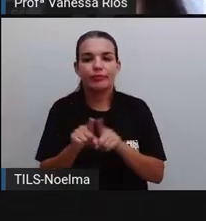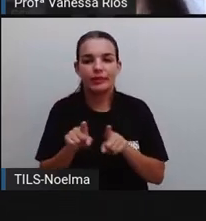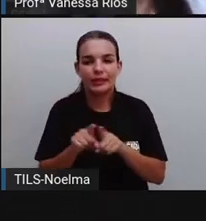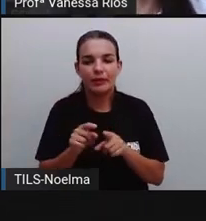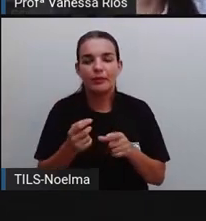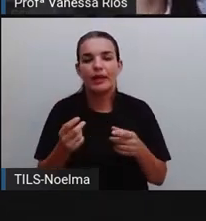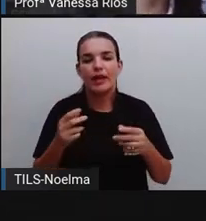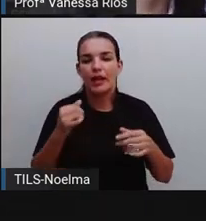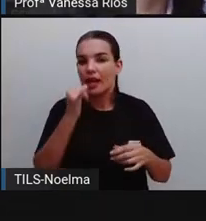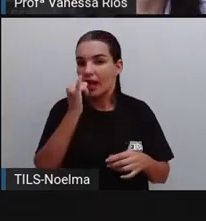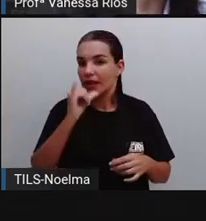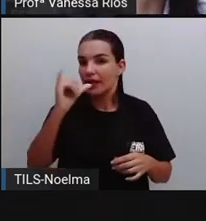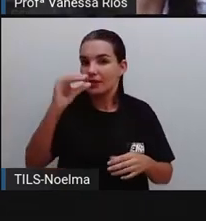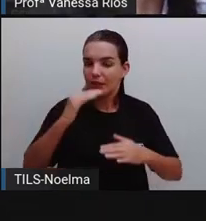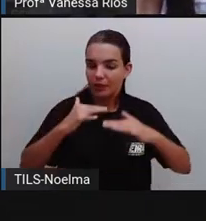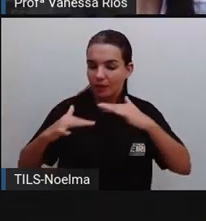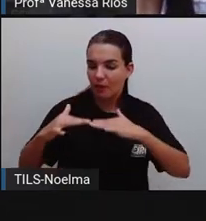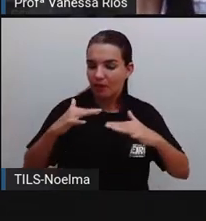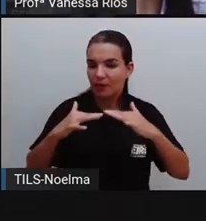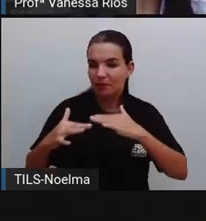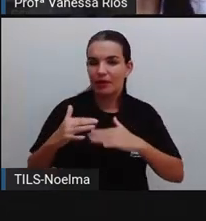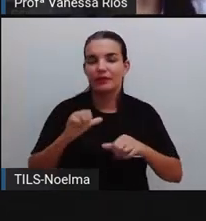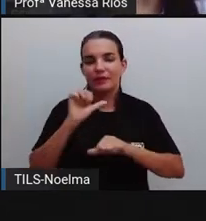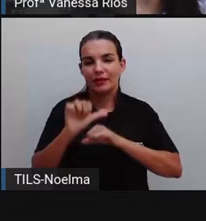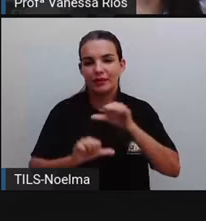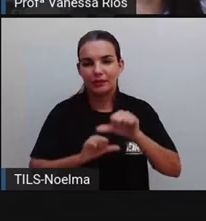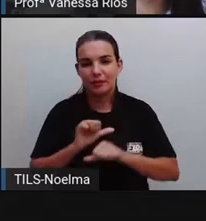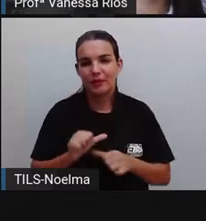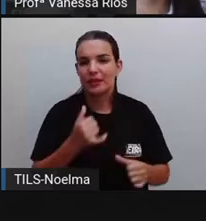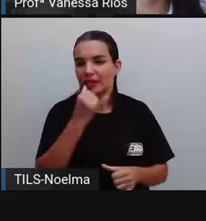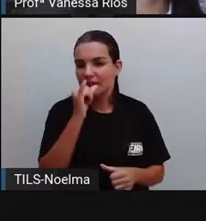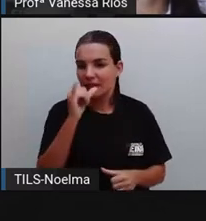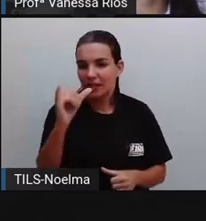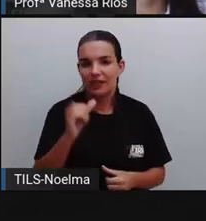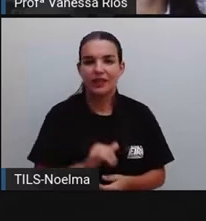movimento transformada em energia elétrica.